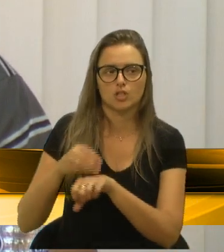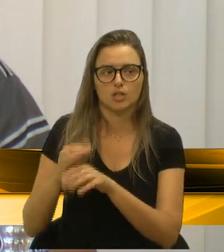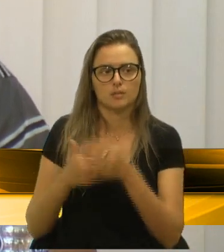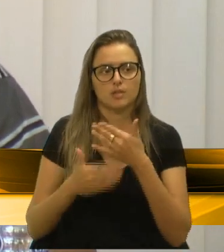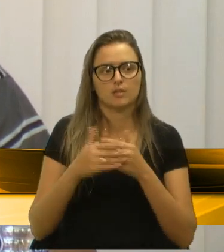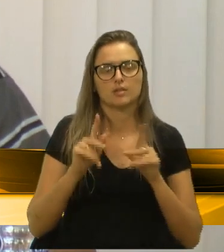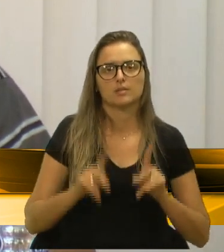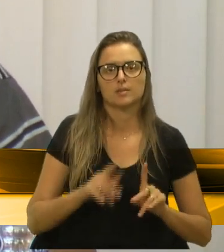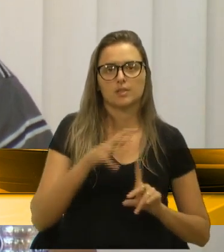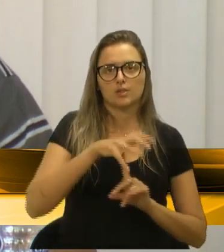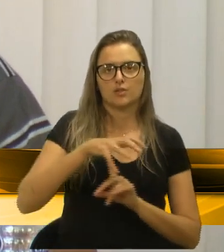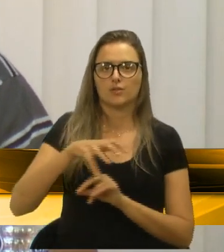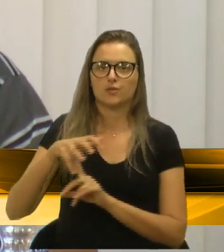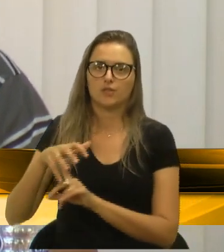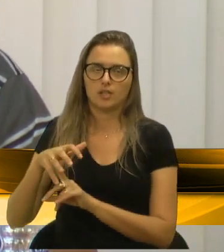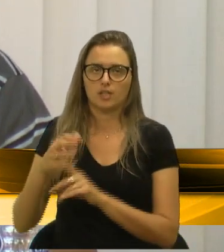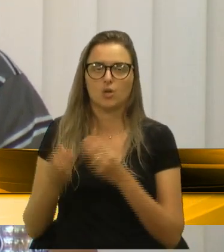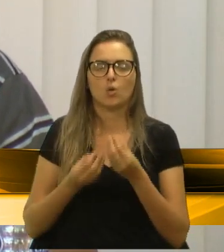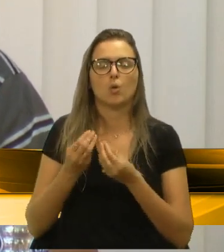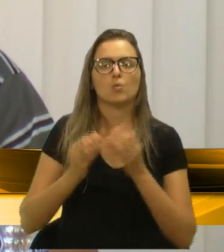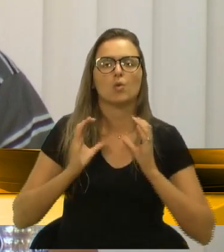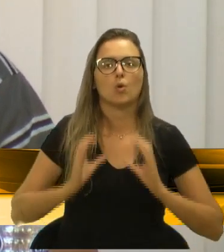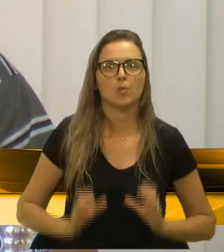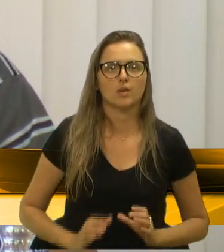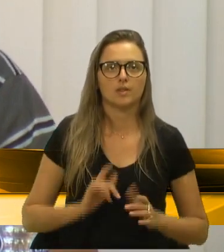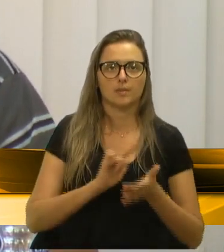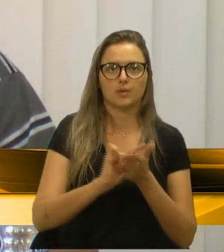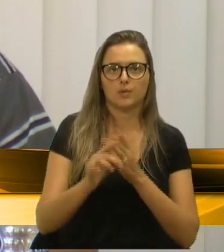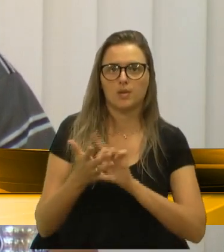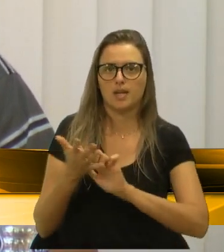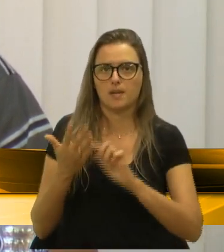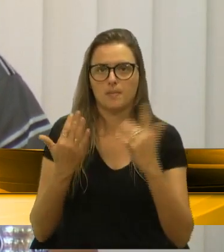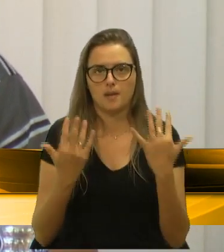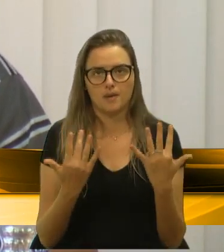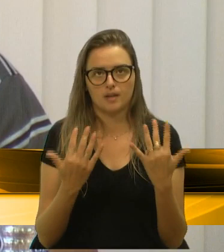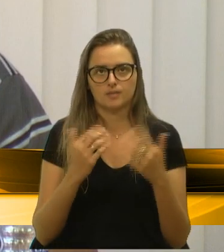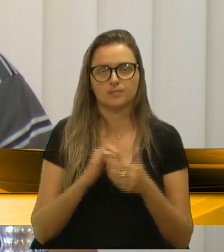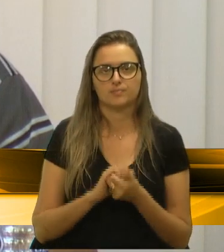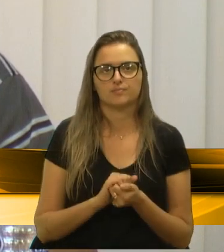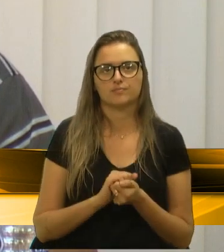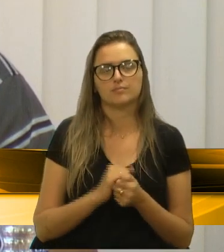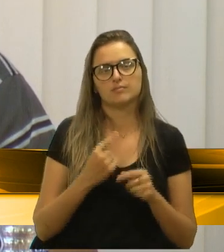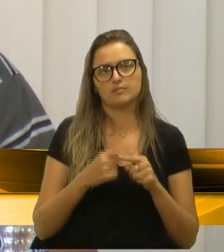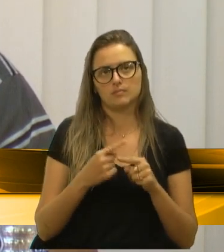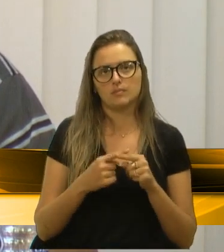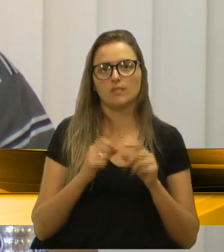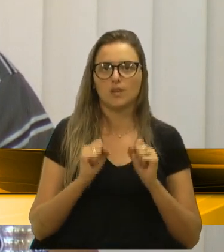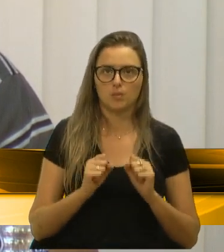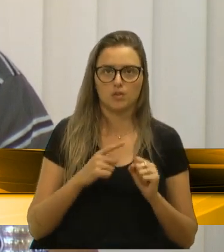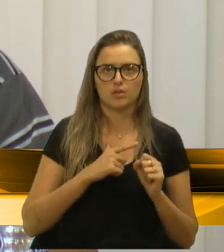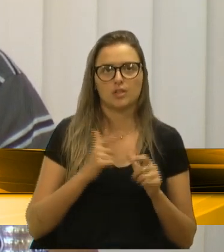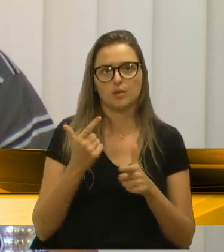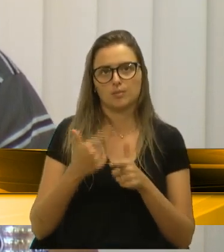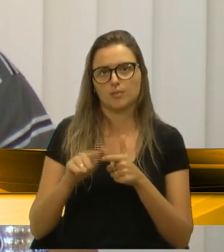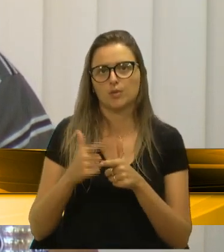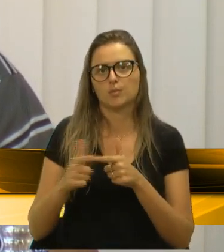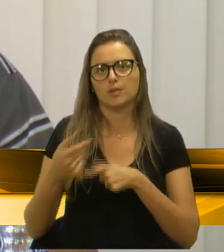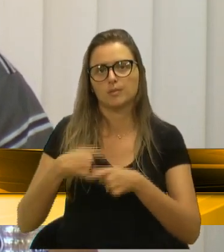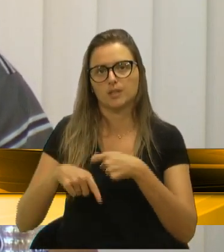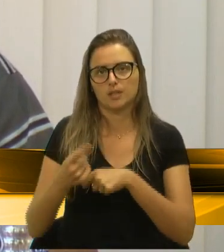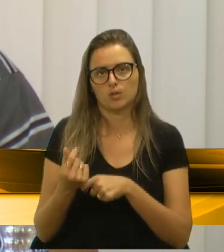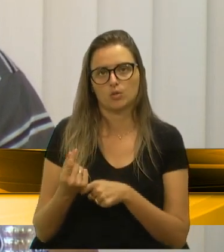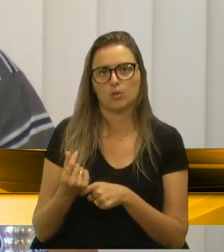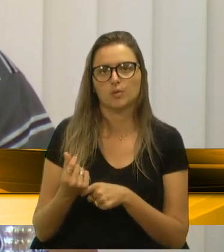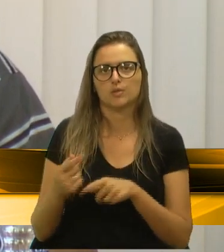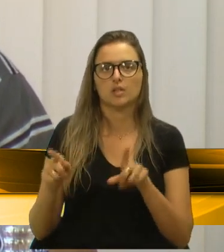sobre como se comportar, limpar a mão, porque isso pode gerar problemas econômicos e